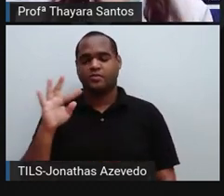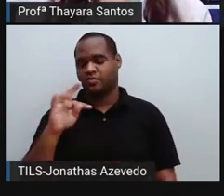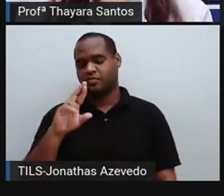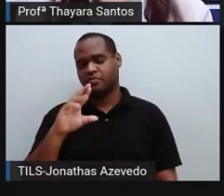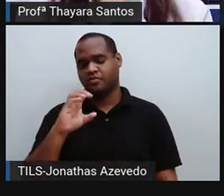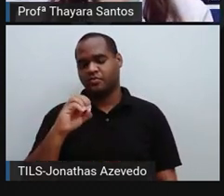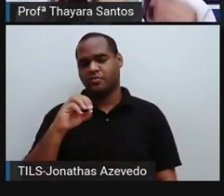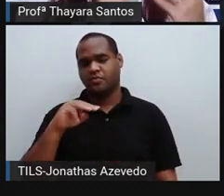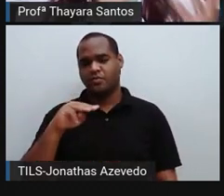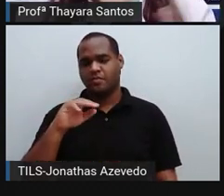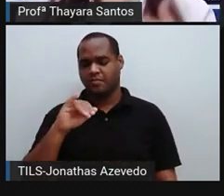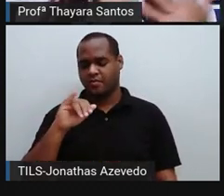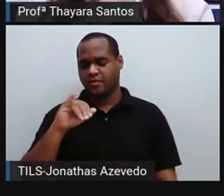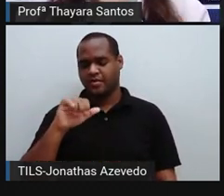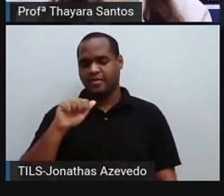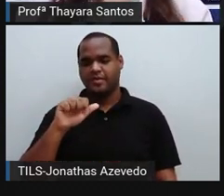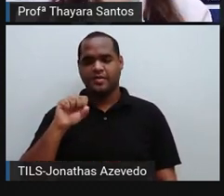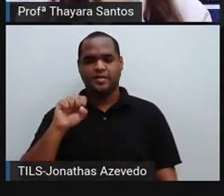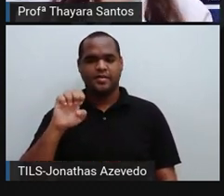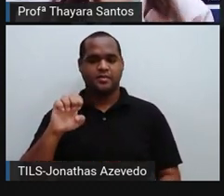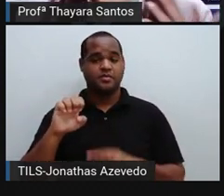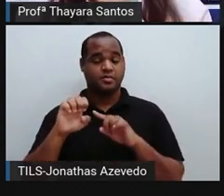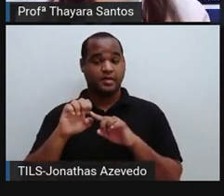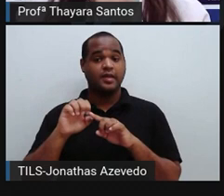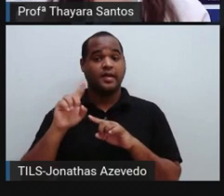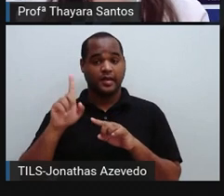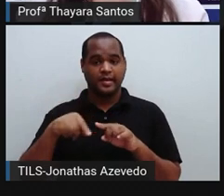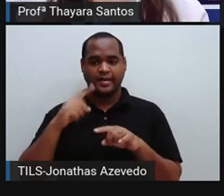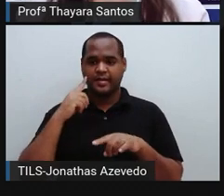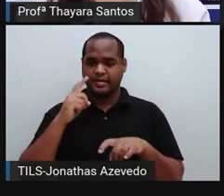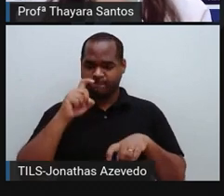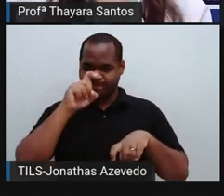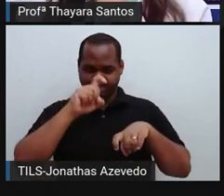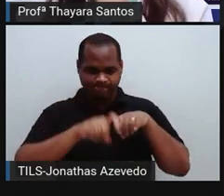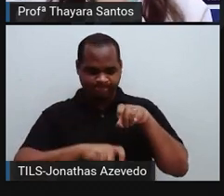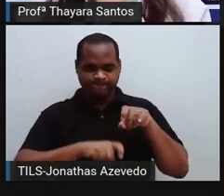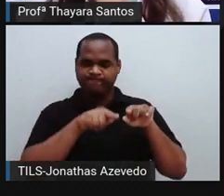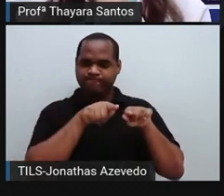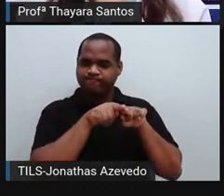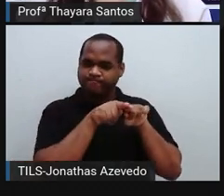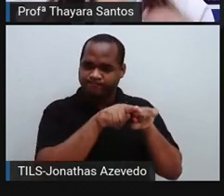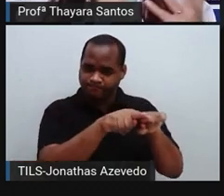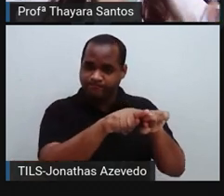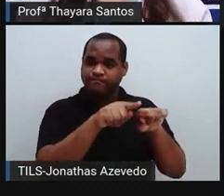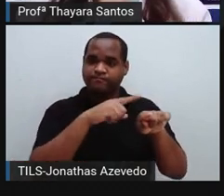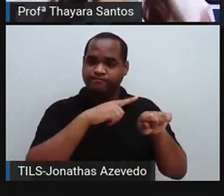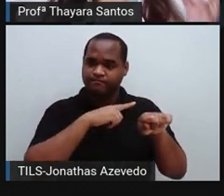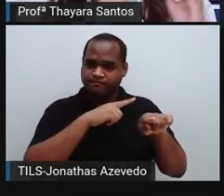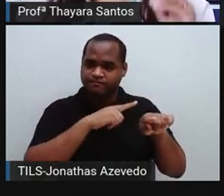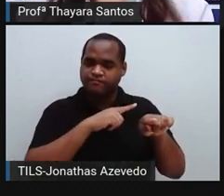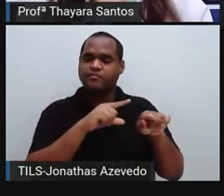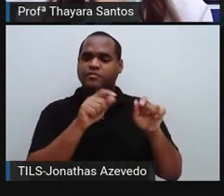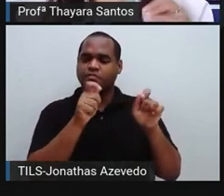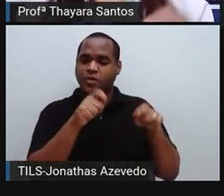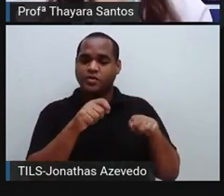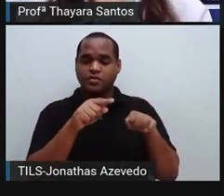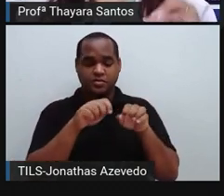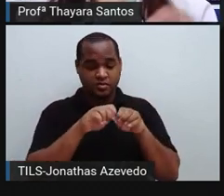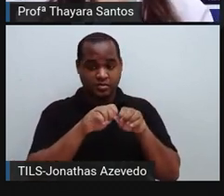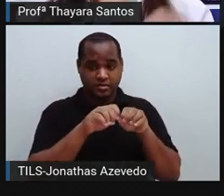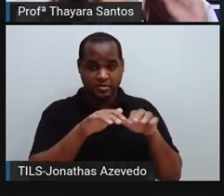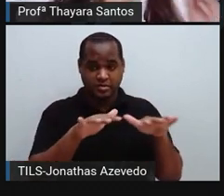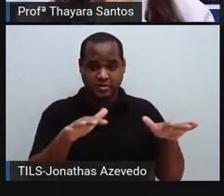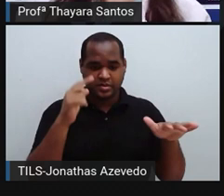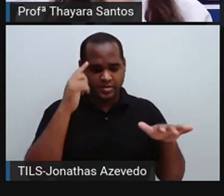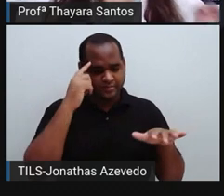que é uma doença, que é uma infecção, na verdade, sexualmente transmissível. É um protozoário que é transmitido através